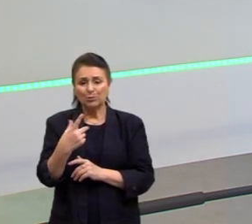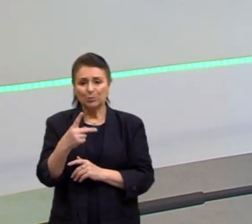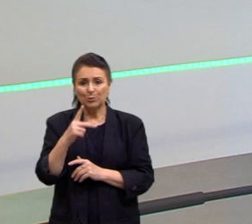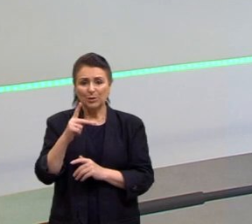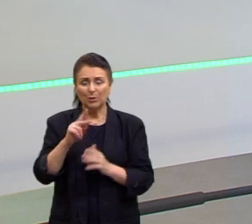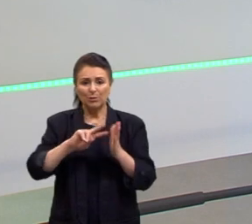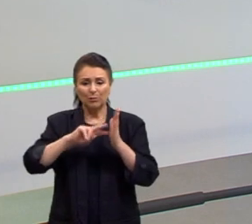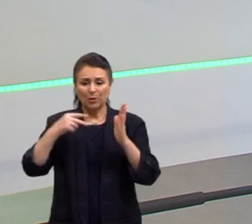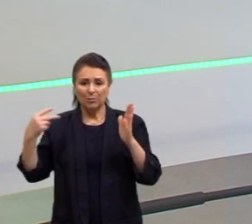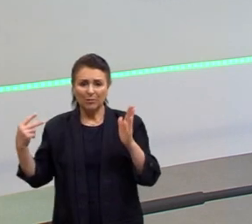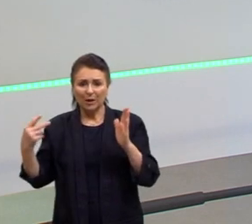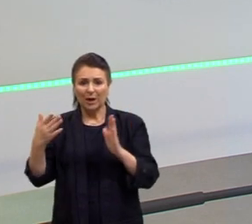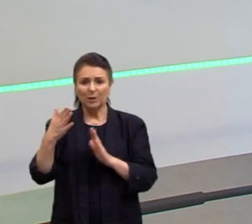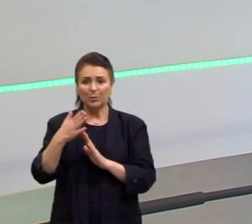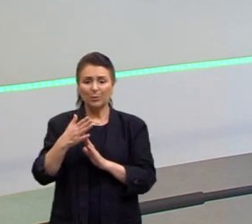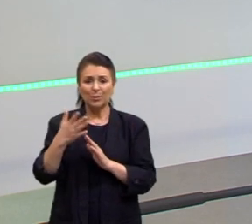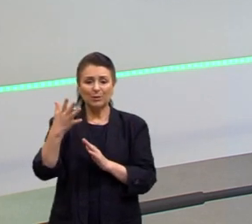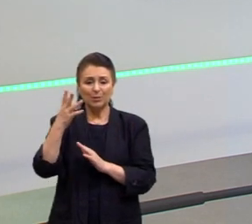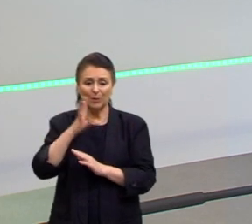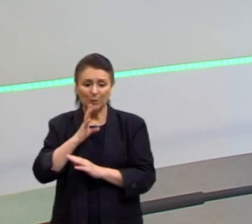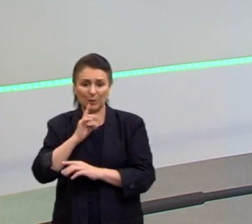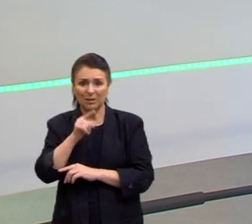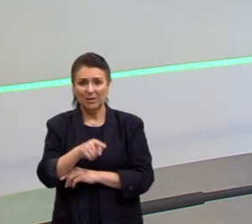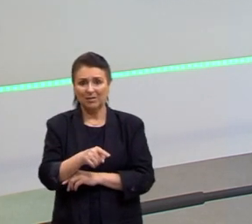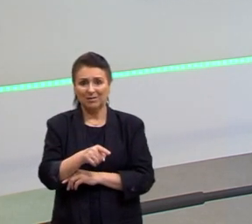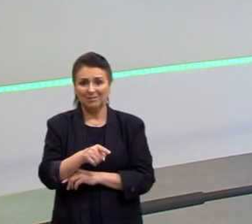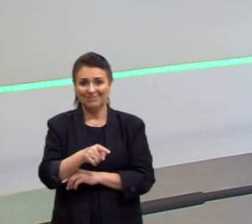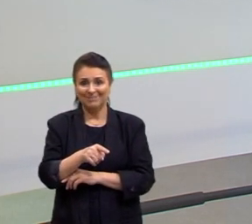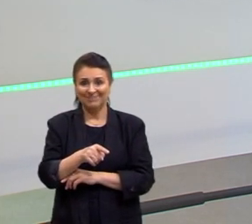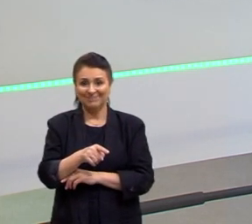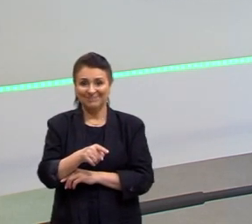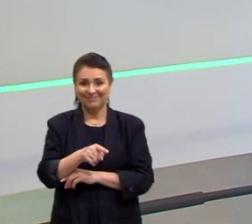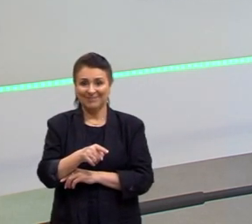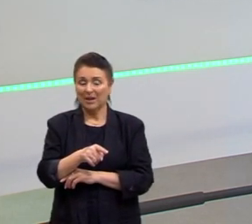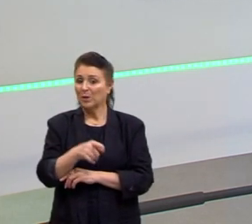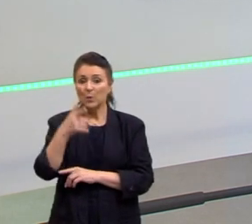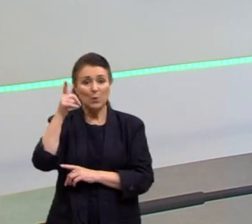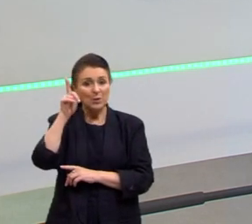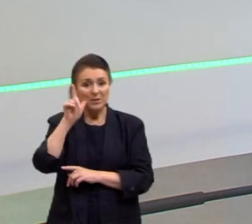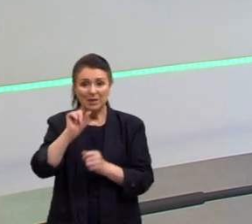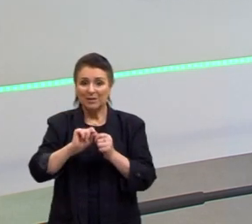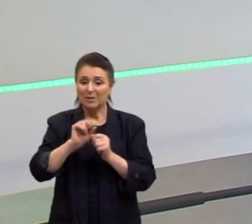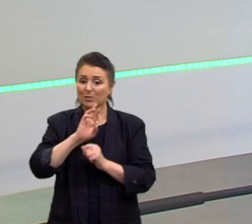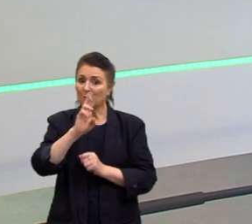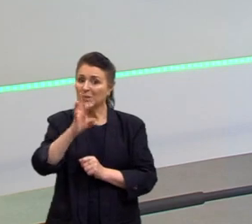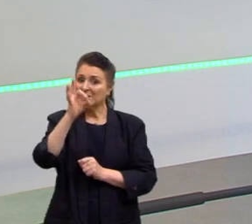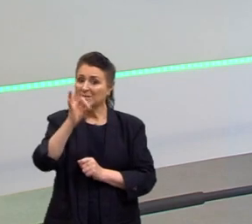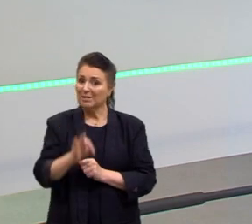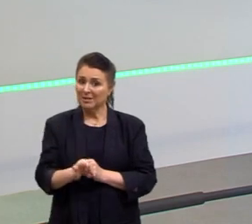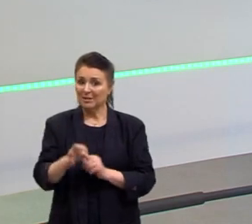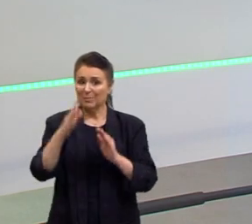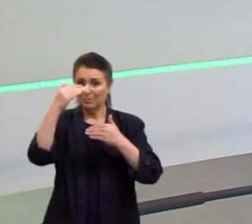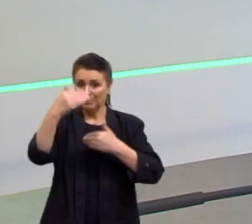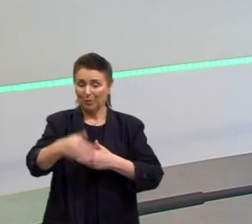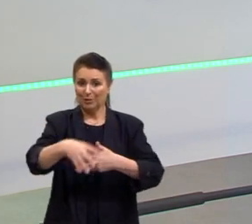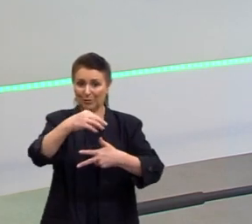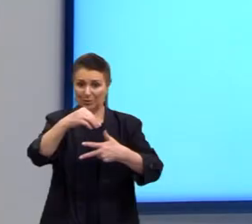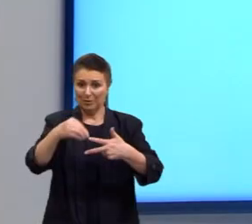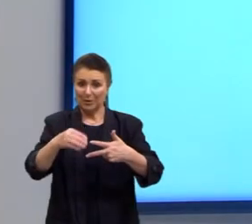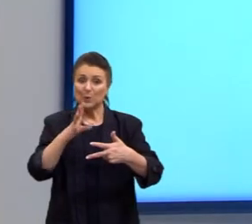para chegar à resposta ao que o Enem está pedindo para você. Nós temos, por exemplo, ali, o título dessa